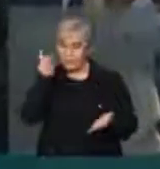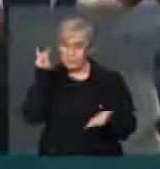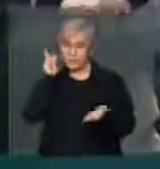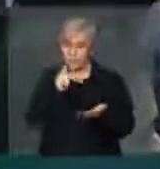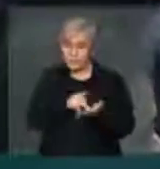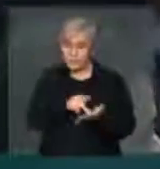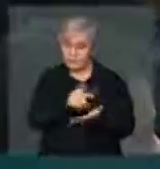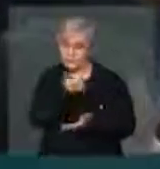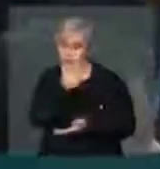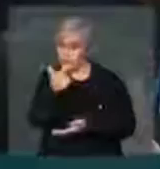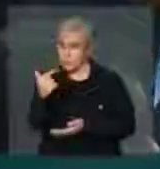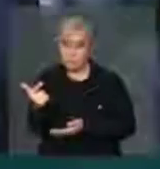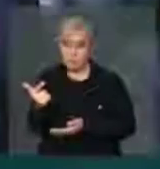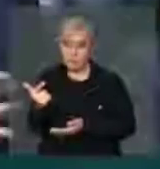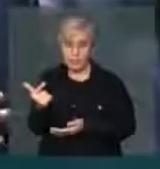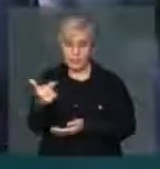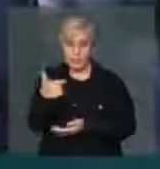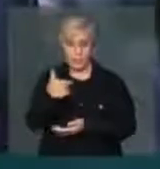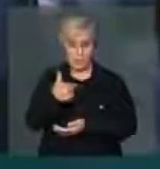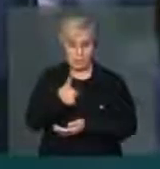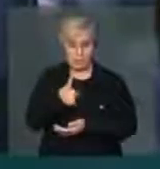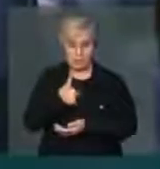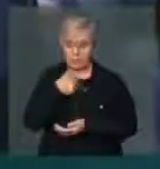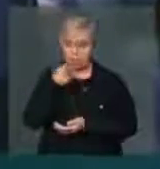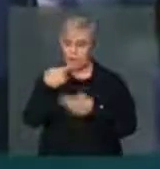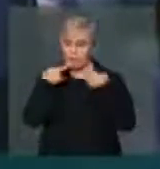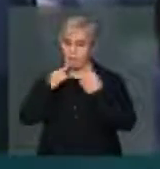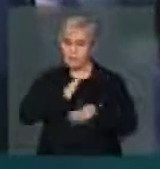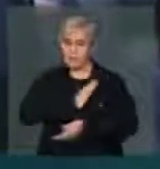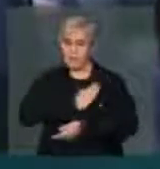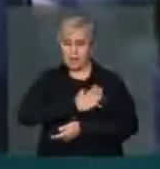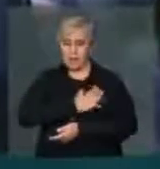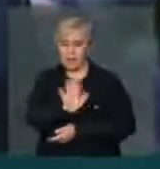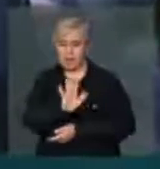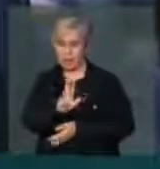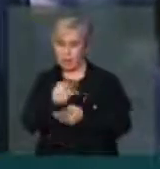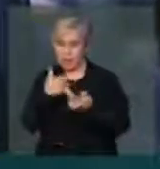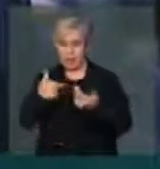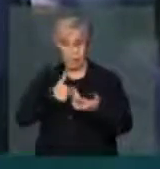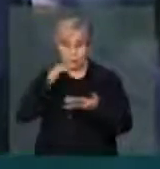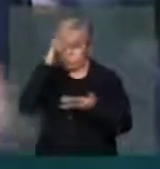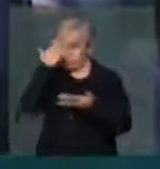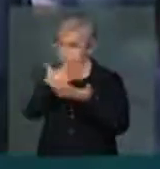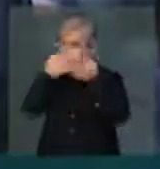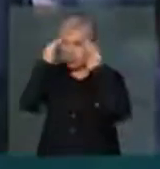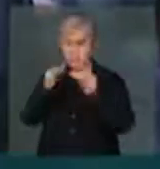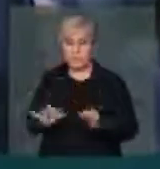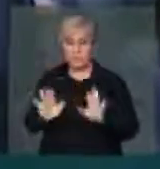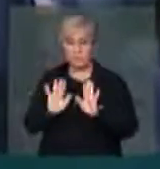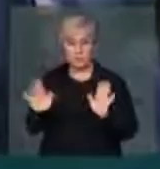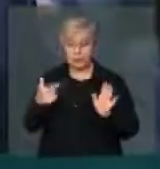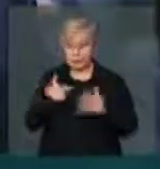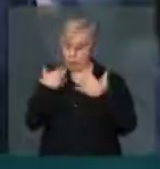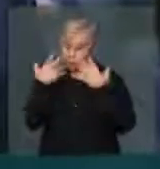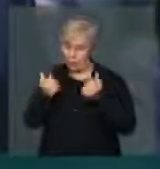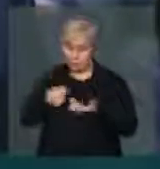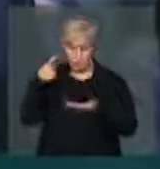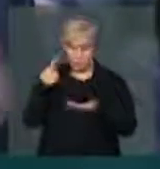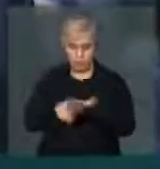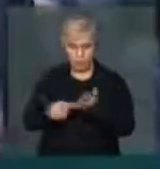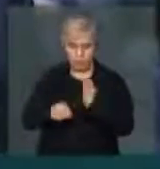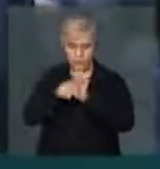assunto, eu não vou aqui repudiar algo que eu não tenha convicção do que aconteceu. Assuma um compromisso.